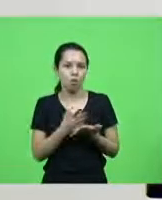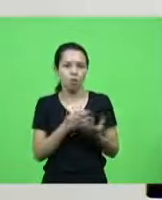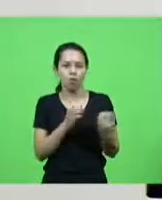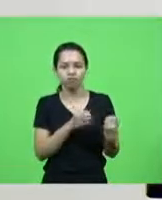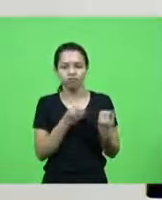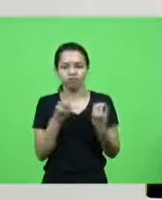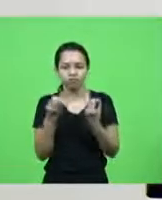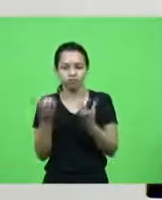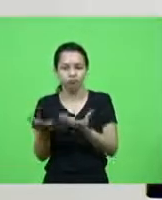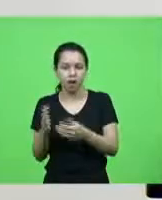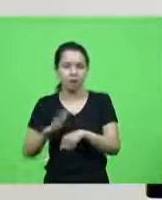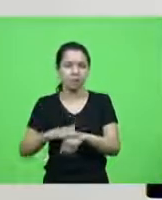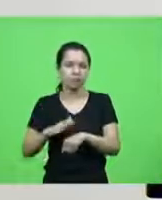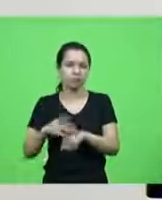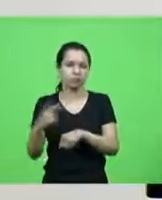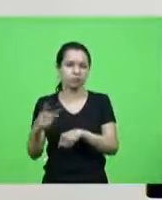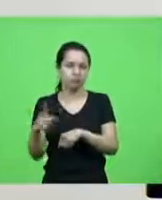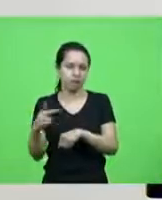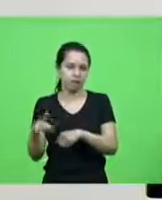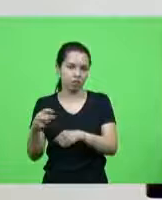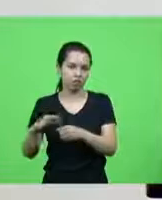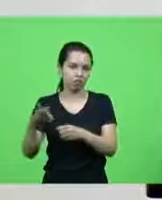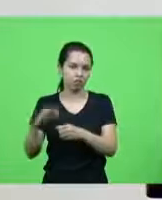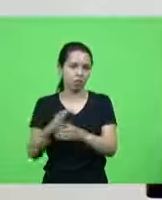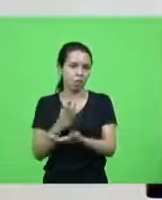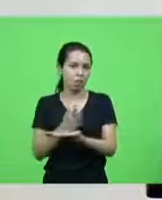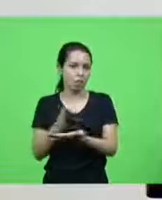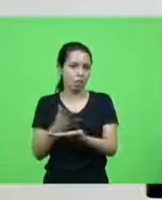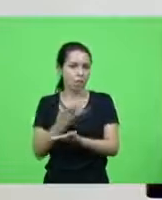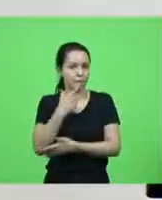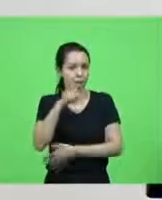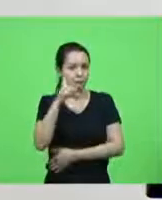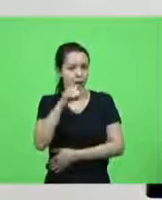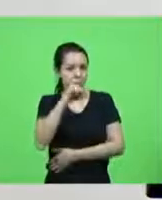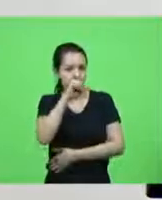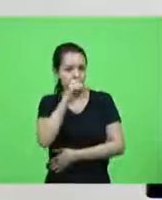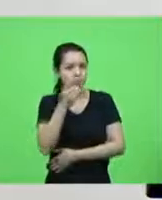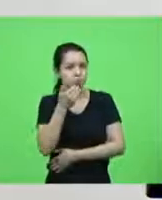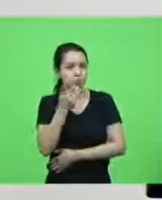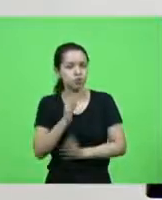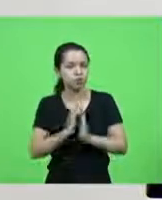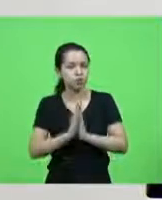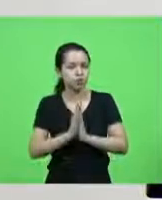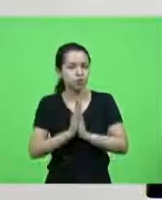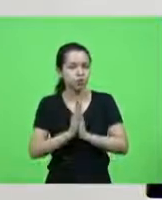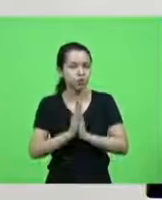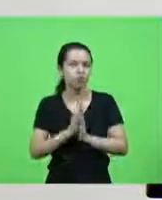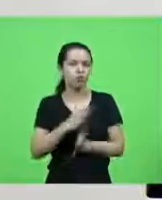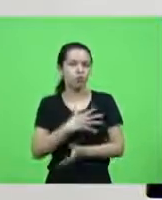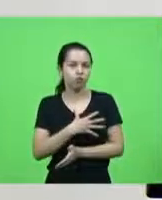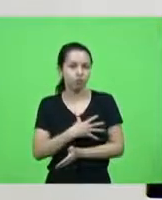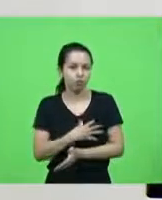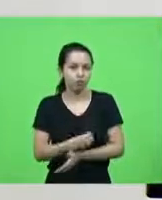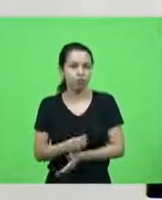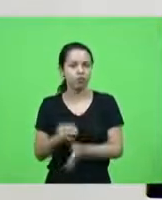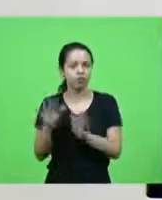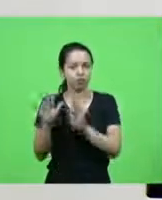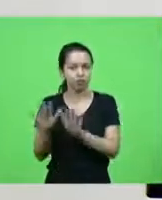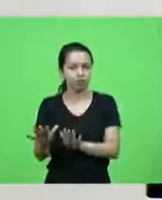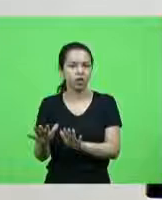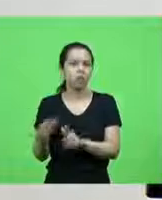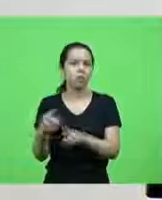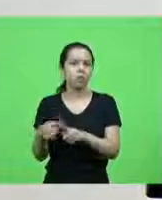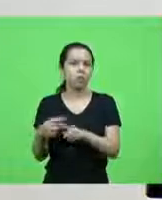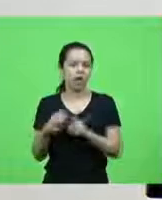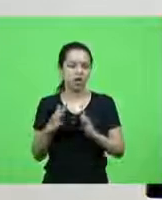instituição alguns pais que imploraram para que os filhos estivessem ali porque se estivessem em casa não teriam as refeições